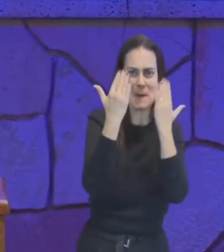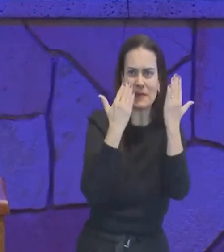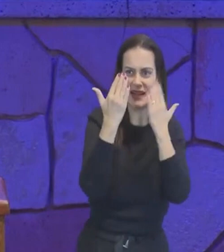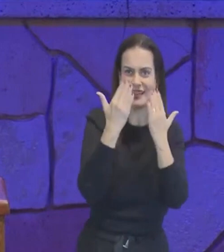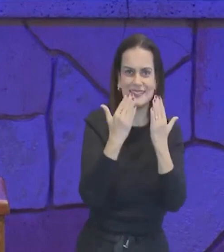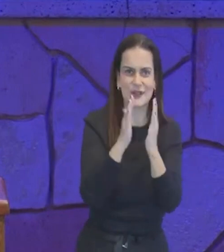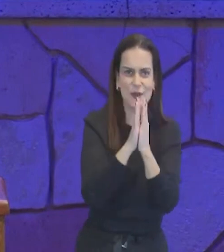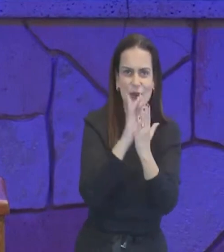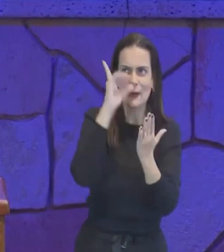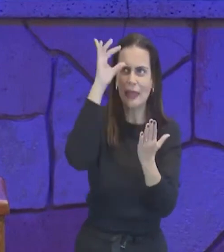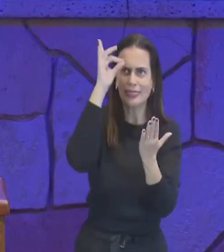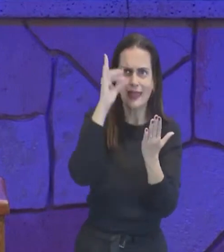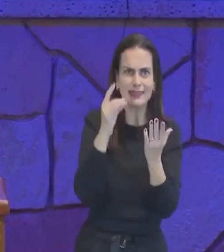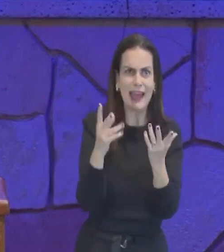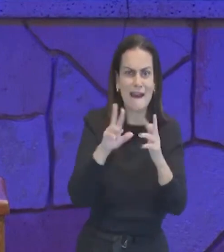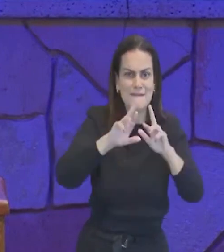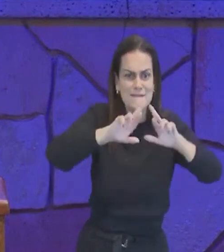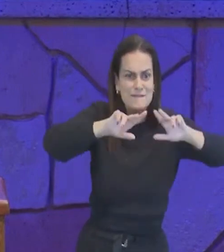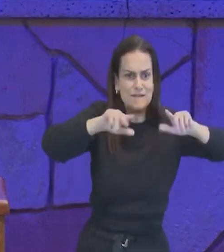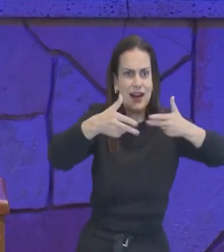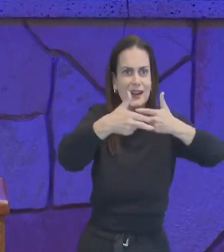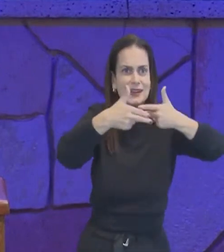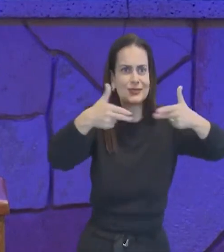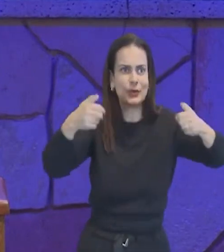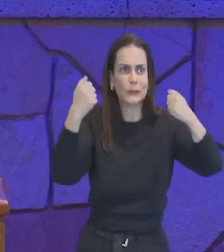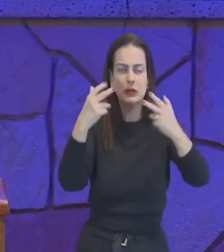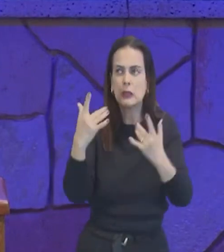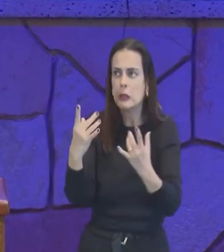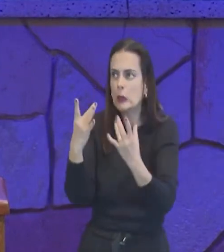recorrente, na Bíblia, deveria ter mais, a nossa atenção,